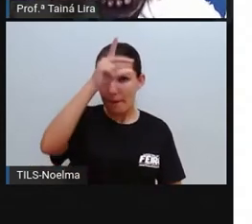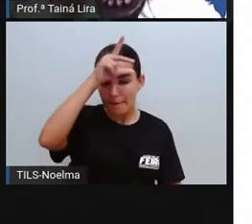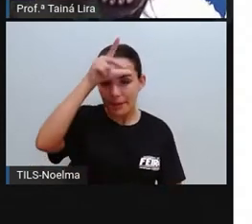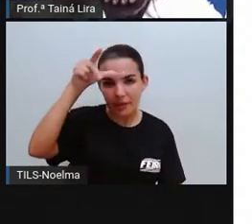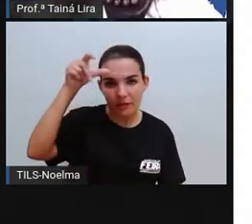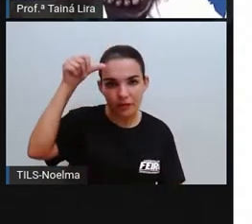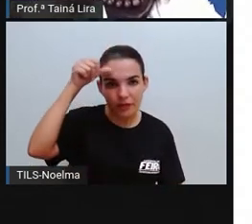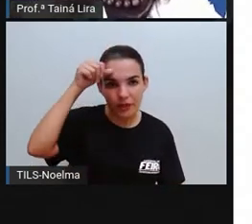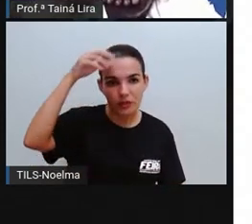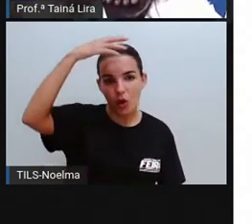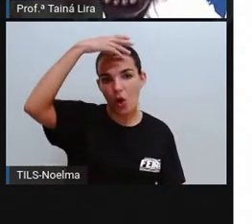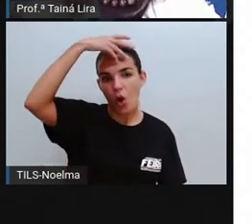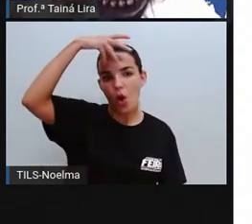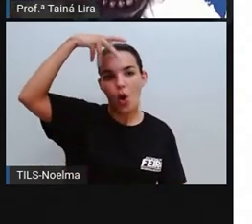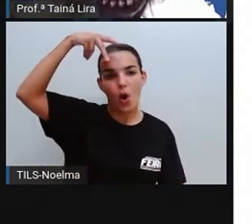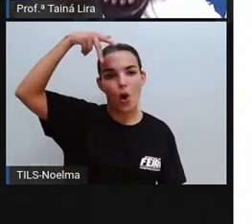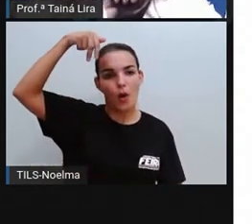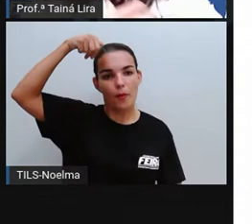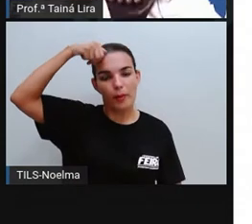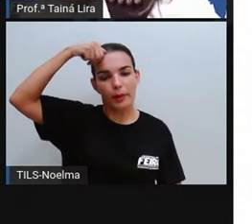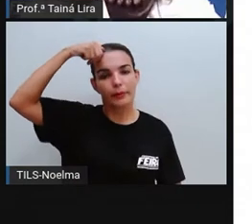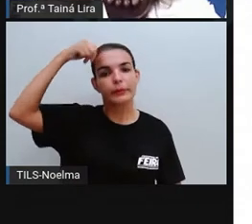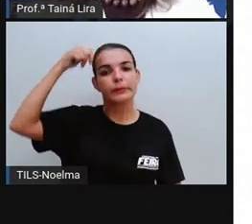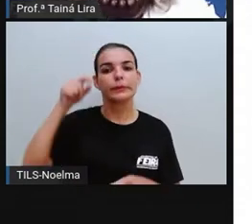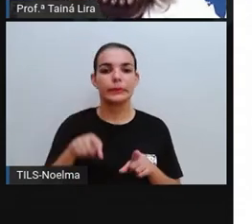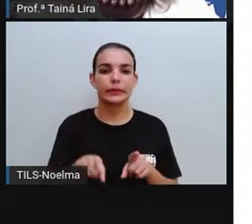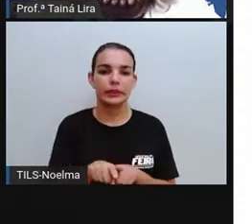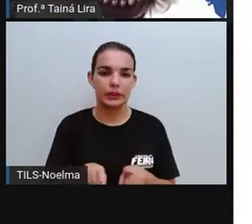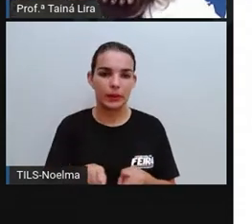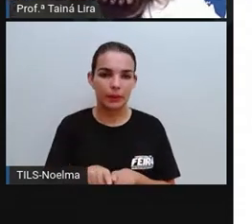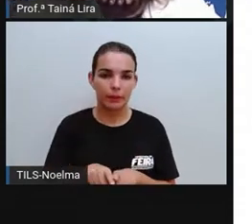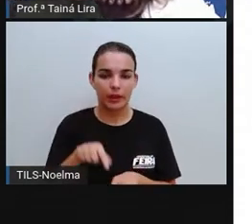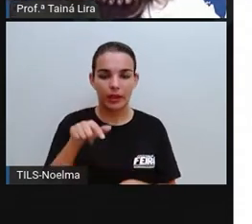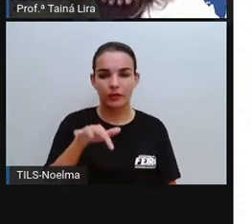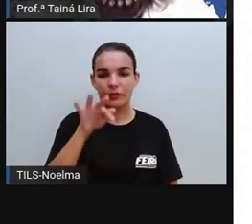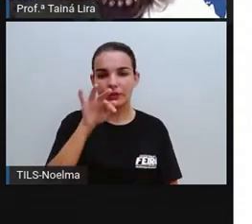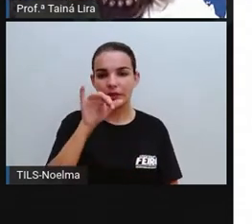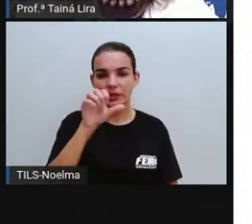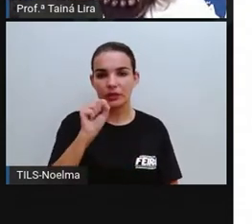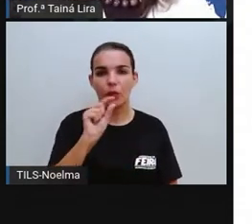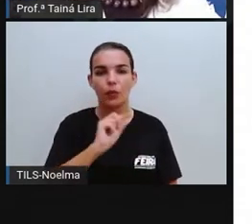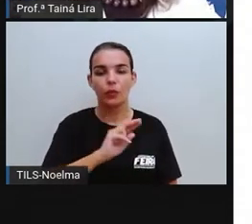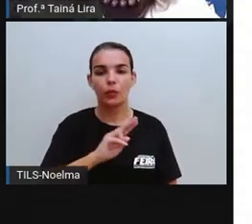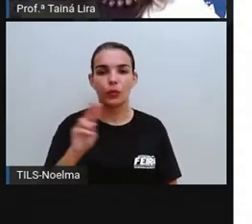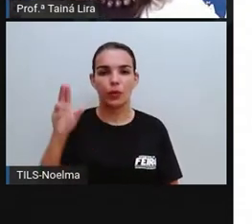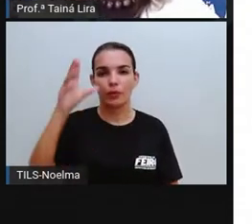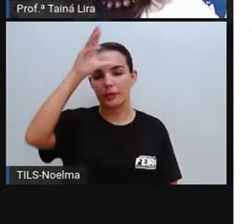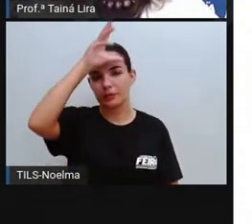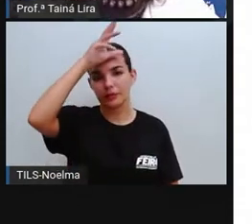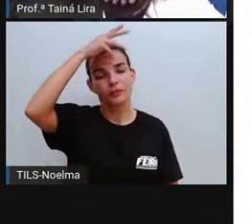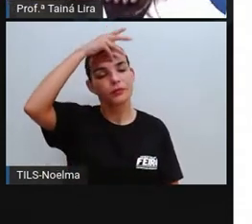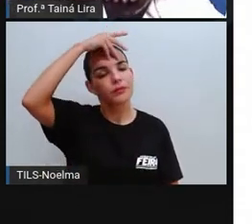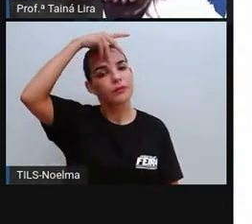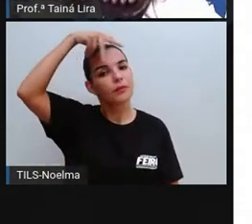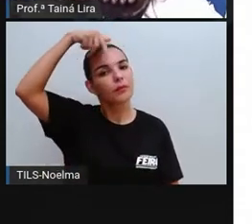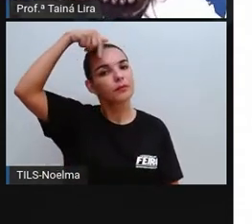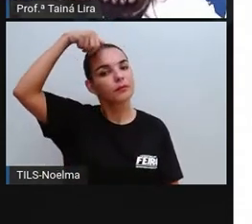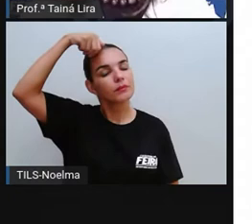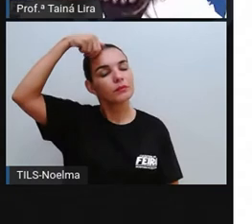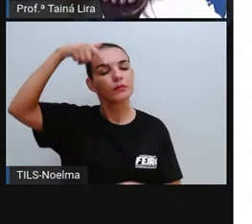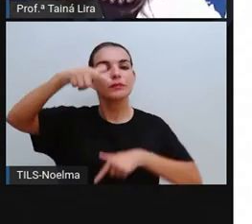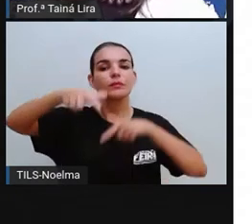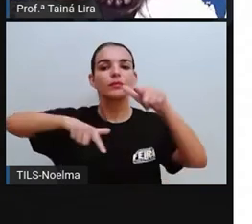tá? É o prefeito da cidade. Aqui em Feira de Santana é o prefeito Cobé Martins e ele